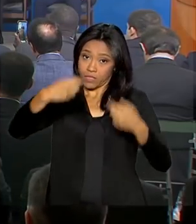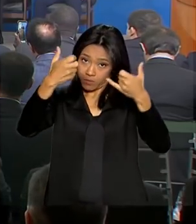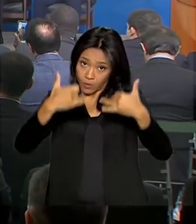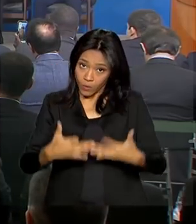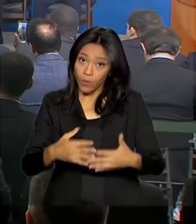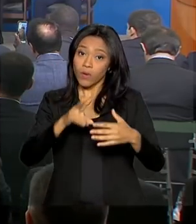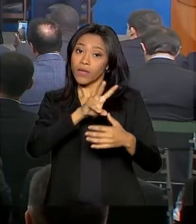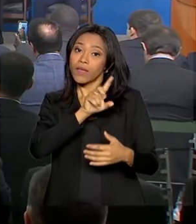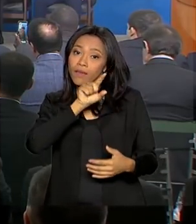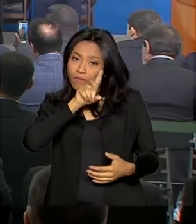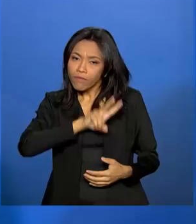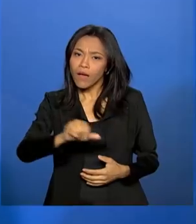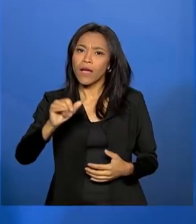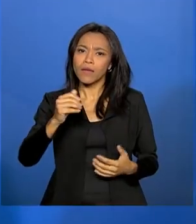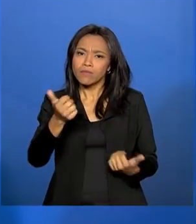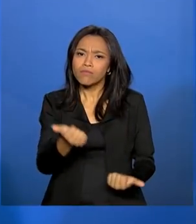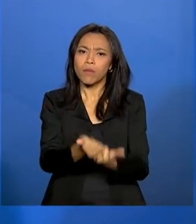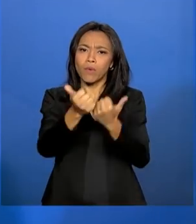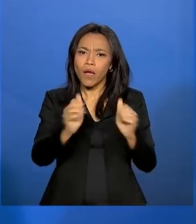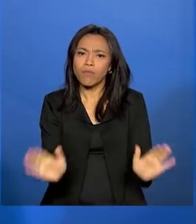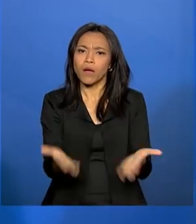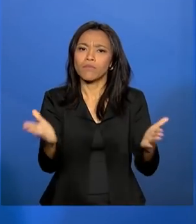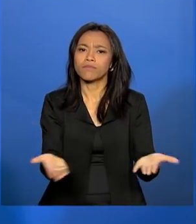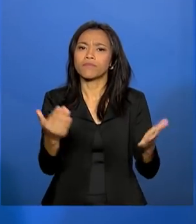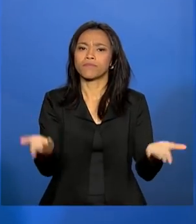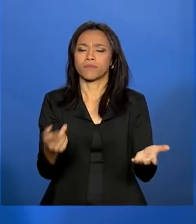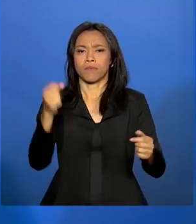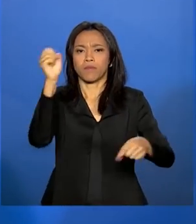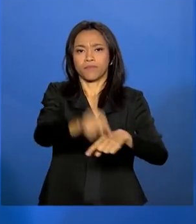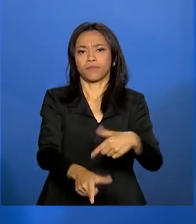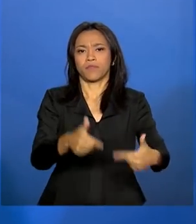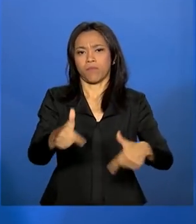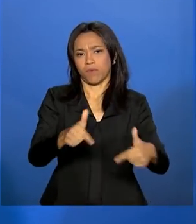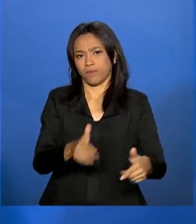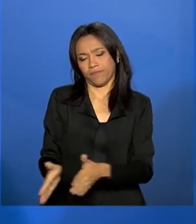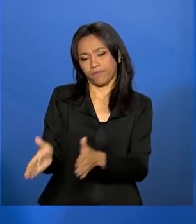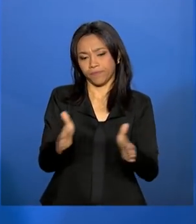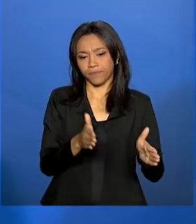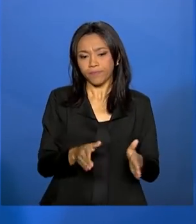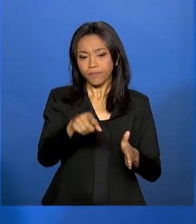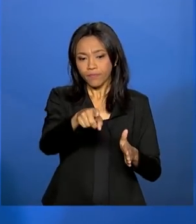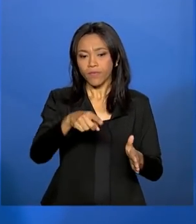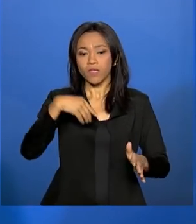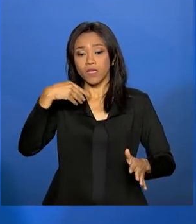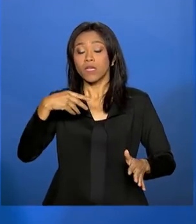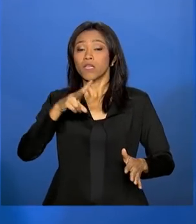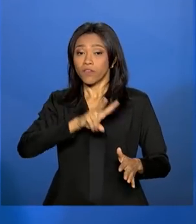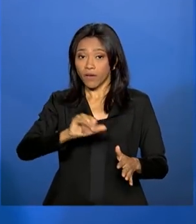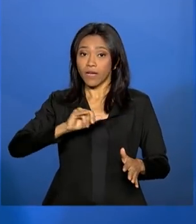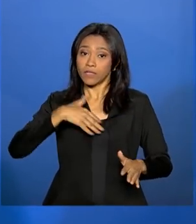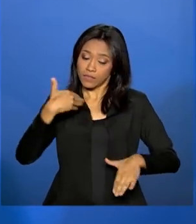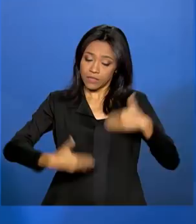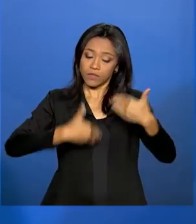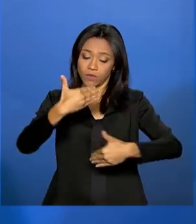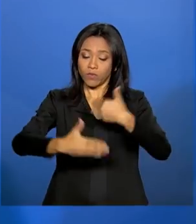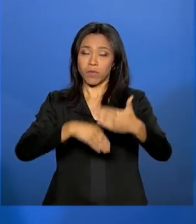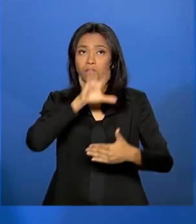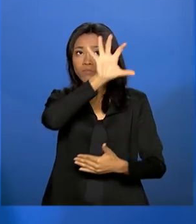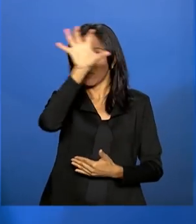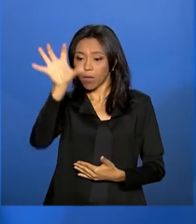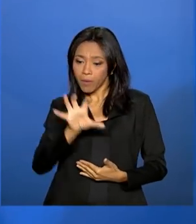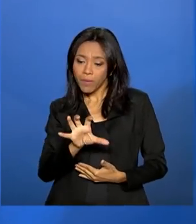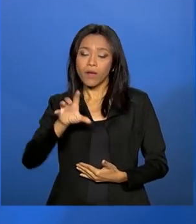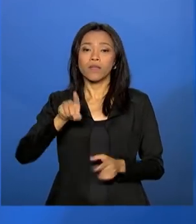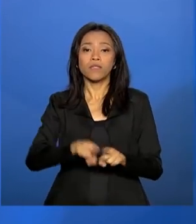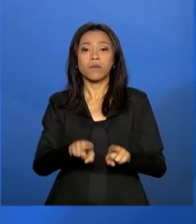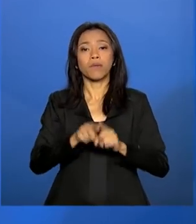gerar emprego e renda. Os planos de desenvolvimento regionais possibilitarão a criação de novas